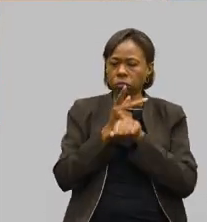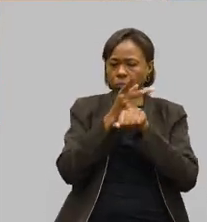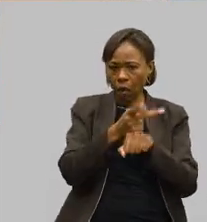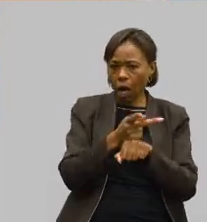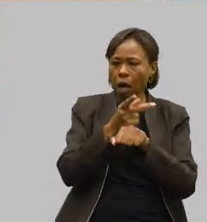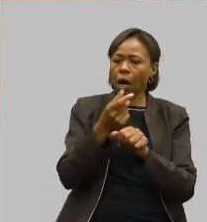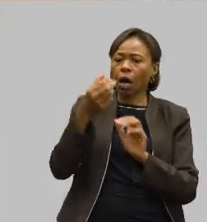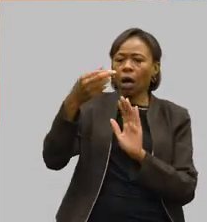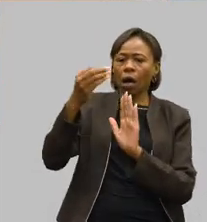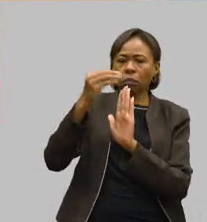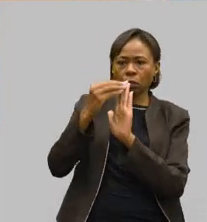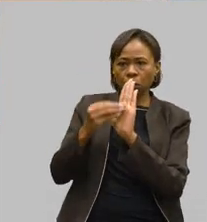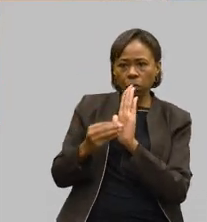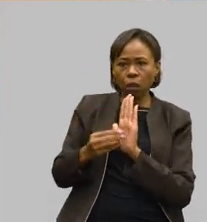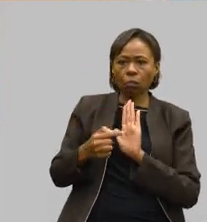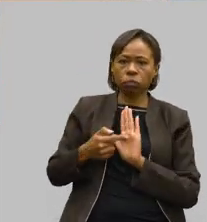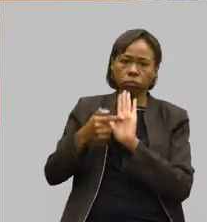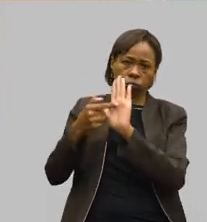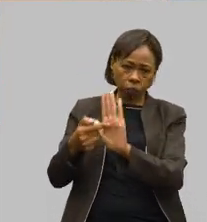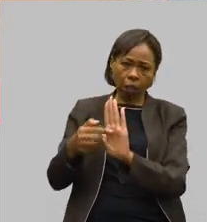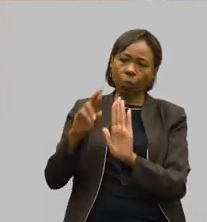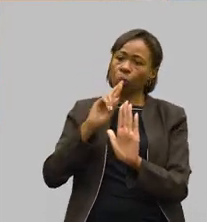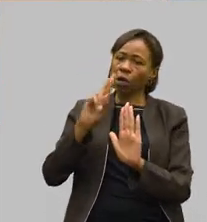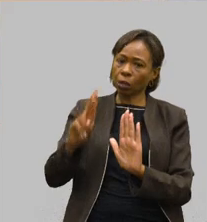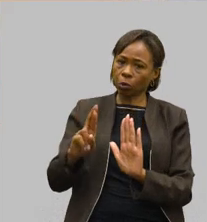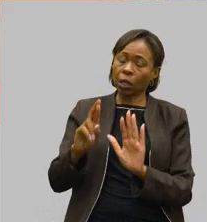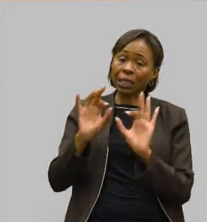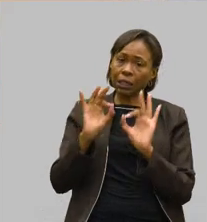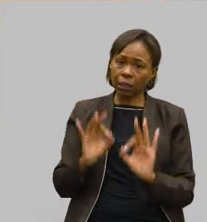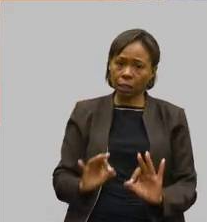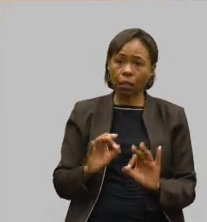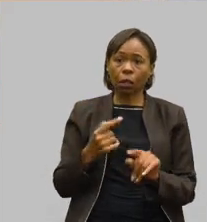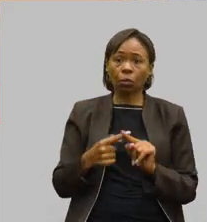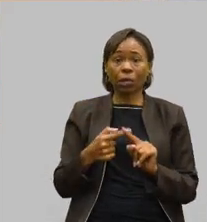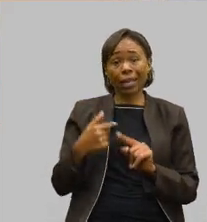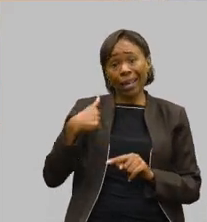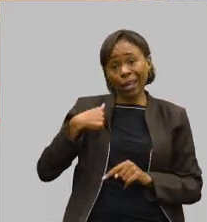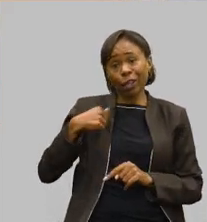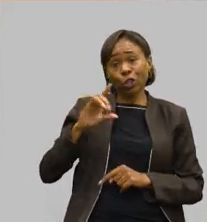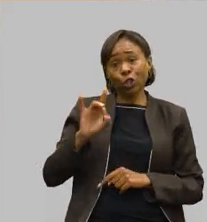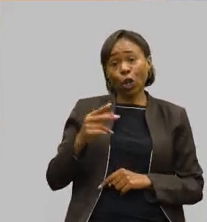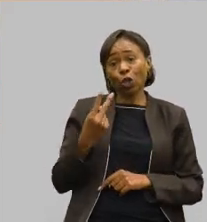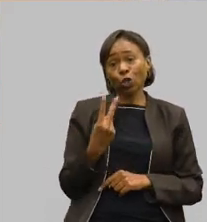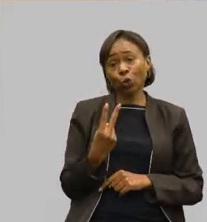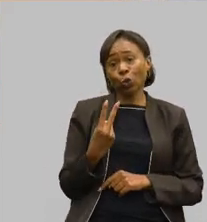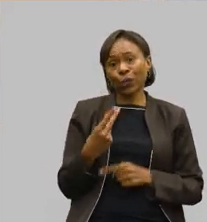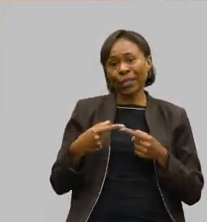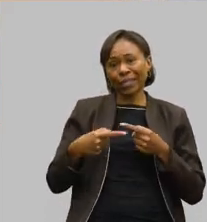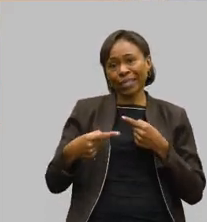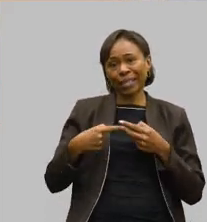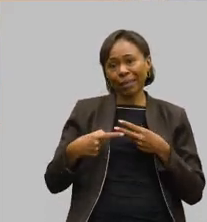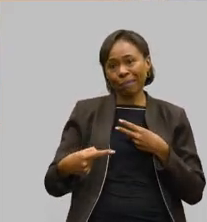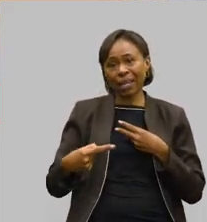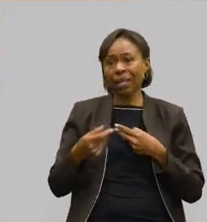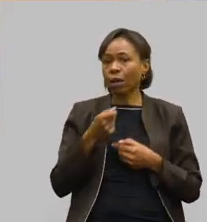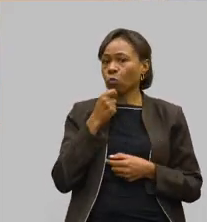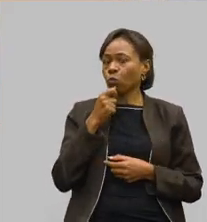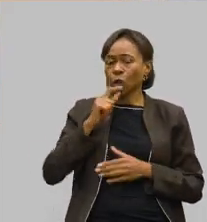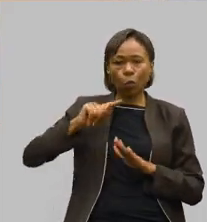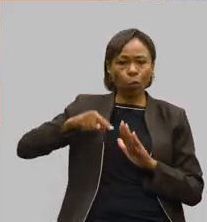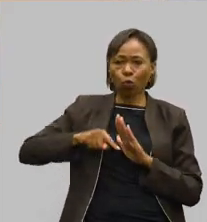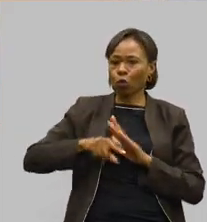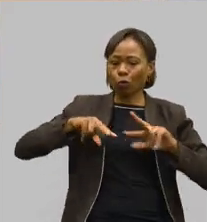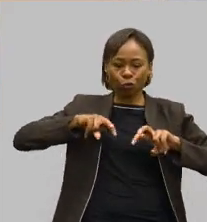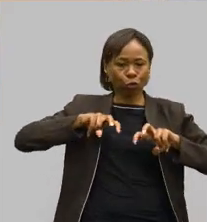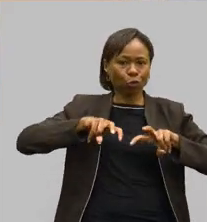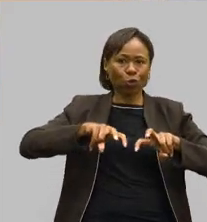dar uma resposta ativa, tendo em vista que estou aqui há duas semanas e ainda não tinha me aprofundado dentro